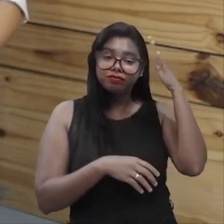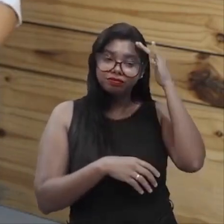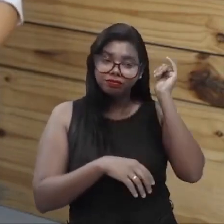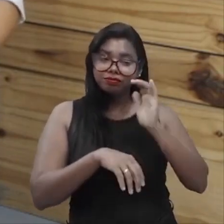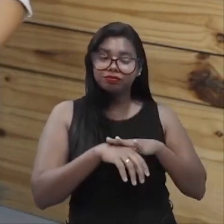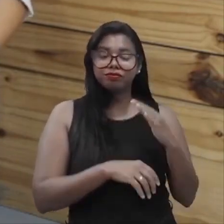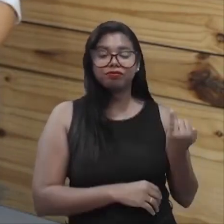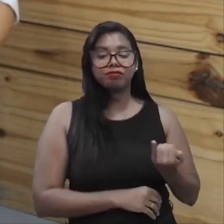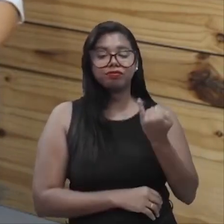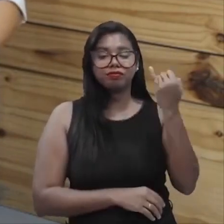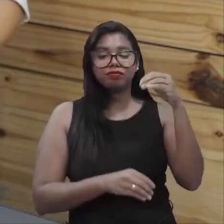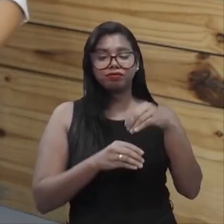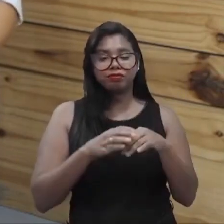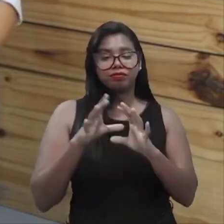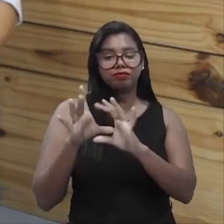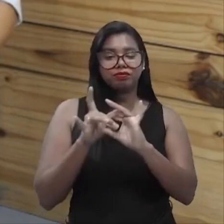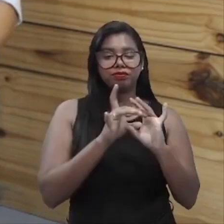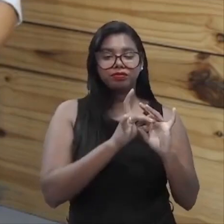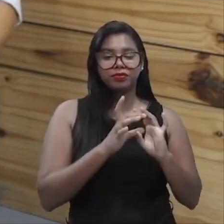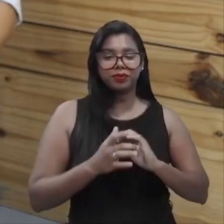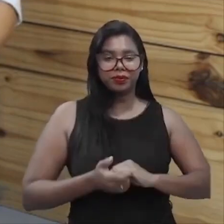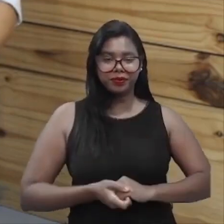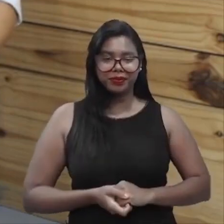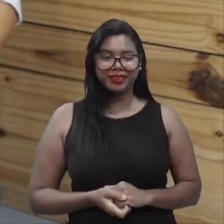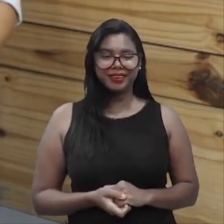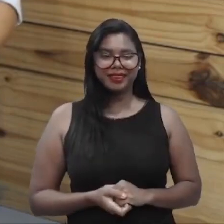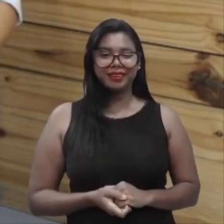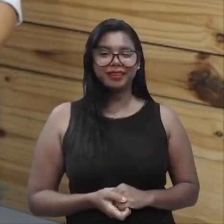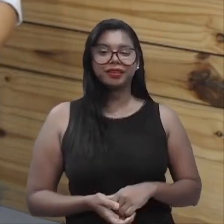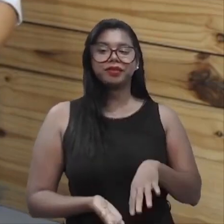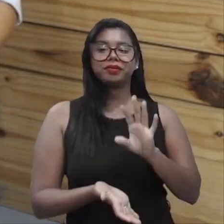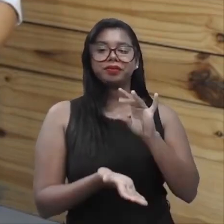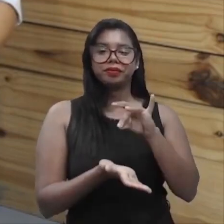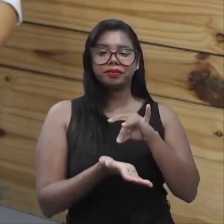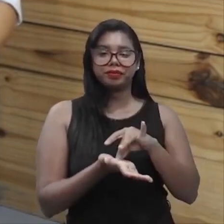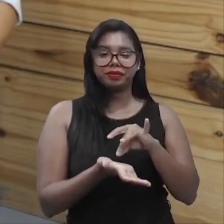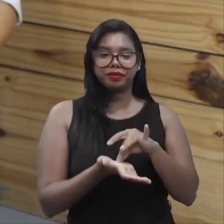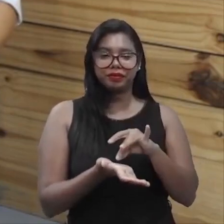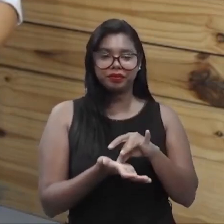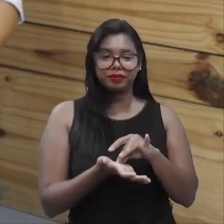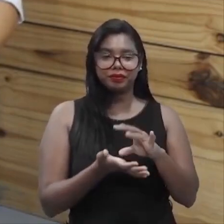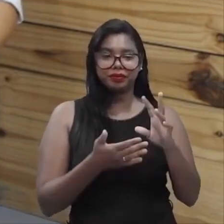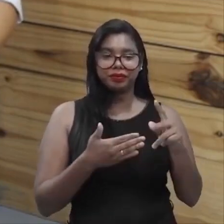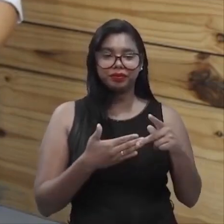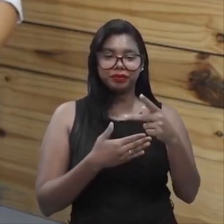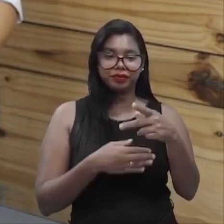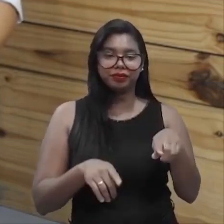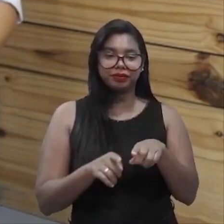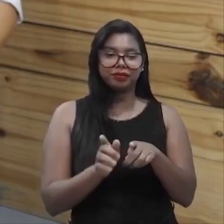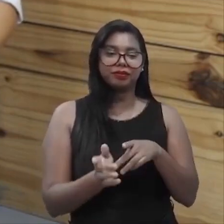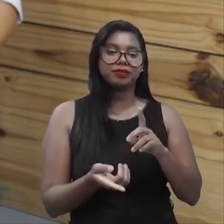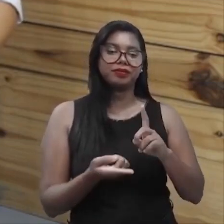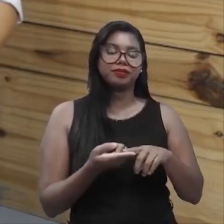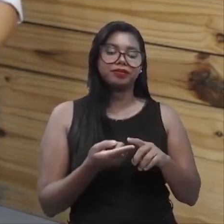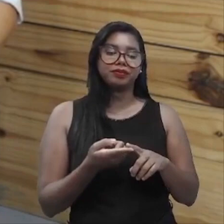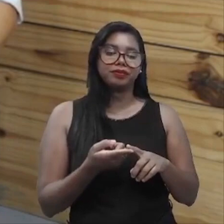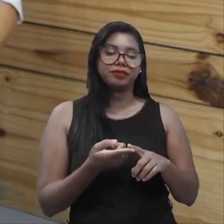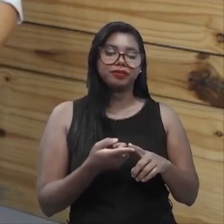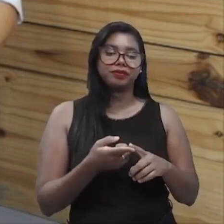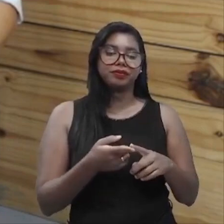importância dentro desse contexto. Ele tem, realmente, uma atuação no âmbito